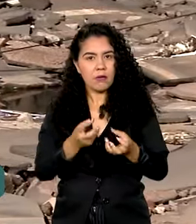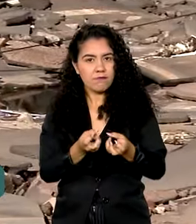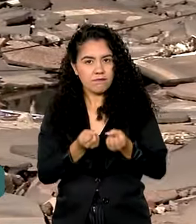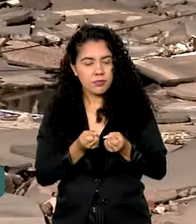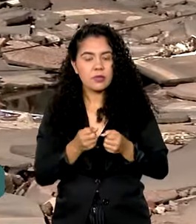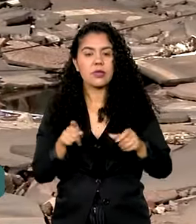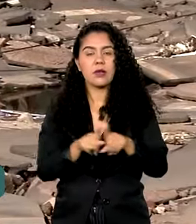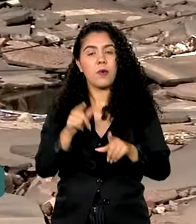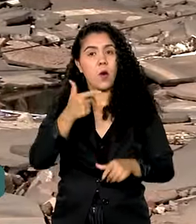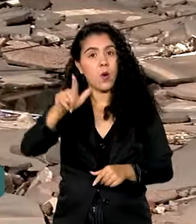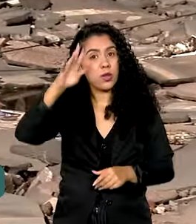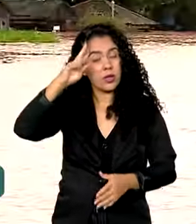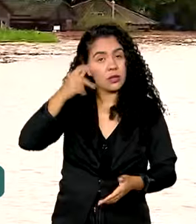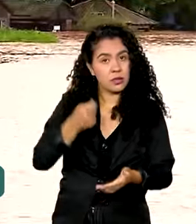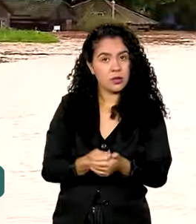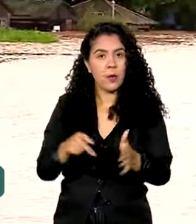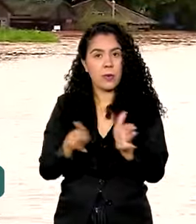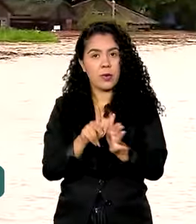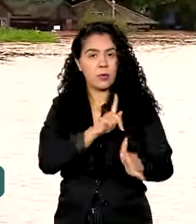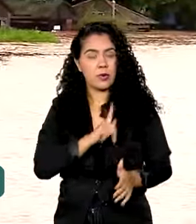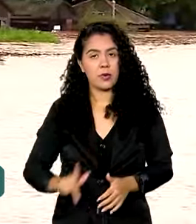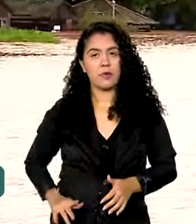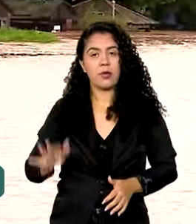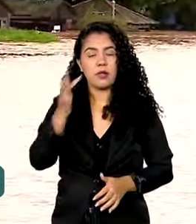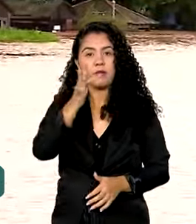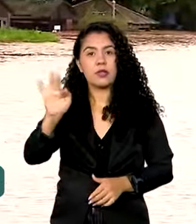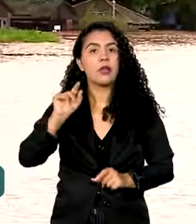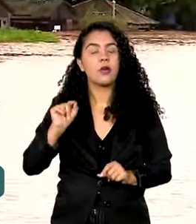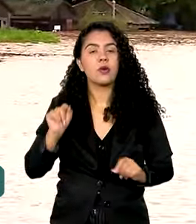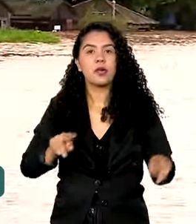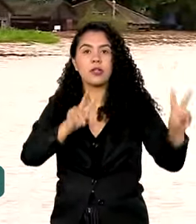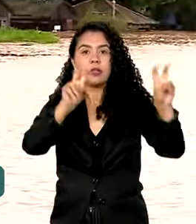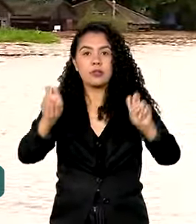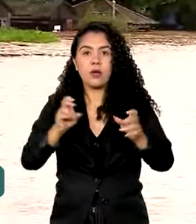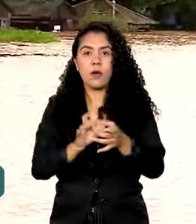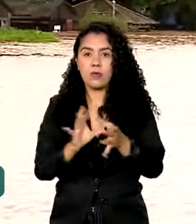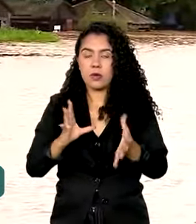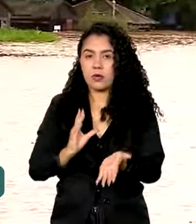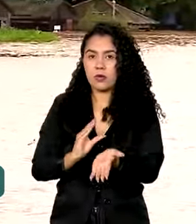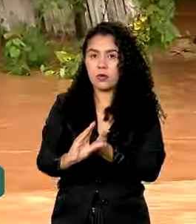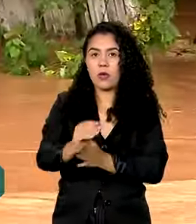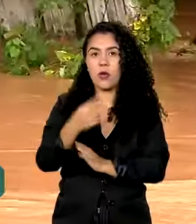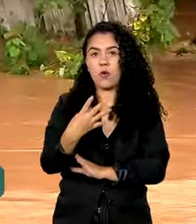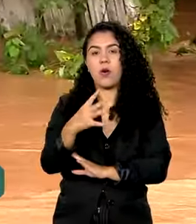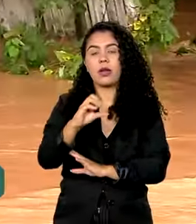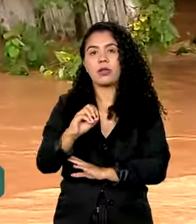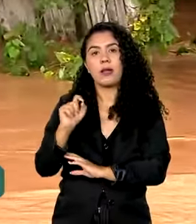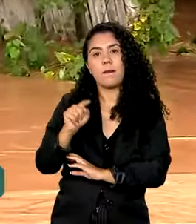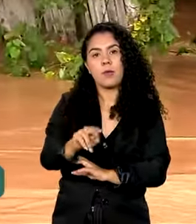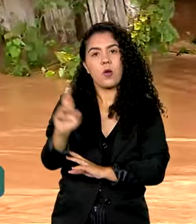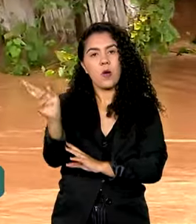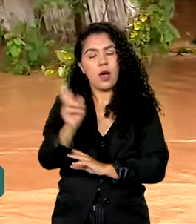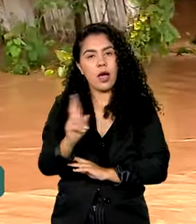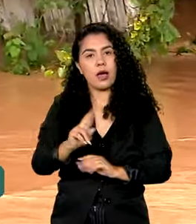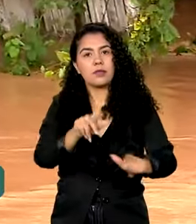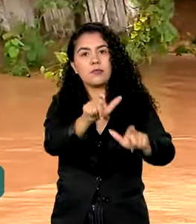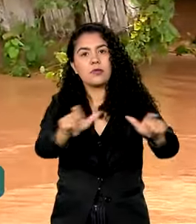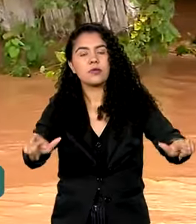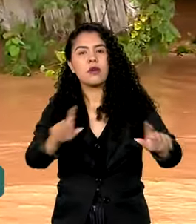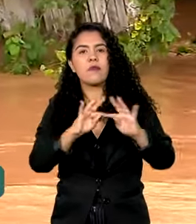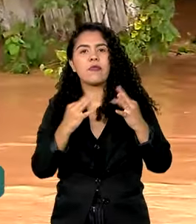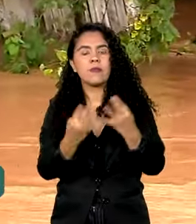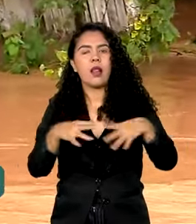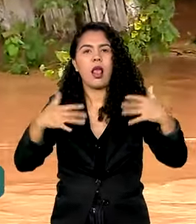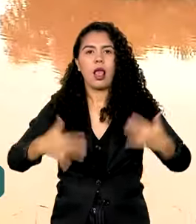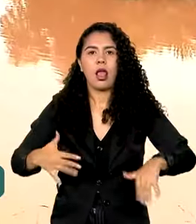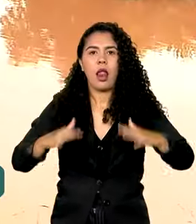medida adotada pelo governo federal foi a concessão de subsídio no valor de 40 mil reais para famílias que perderam as casas nas